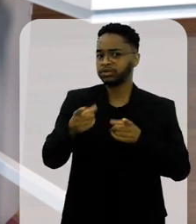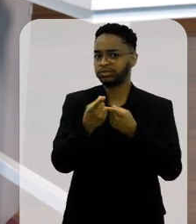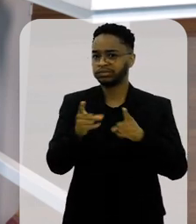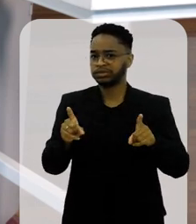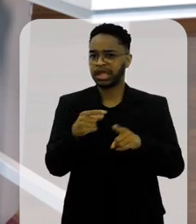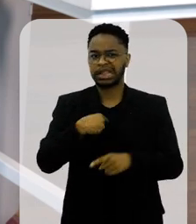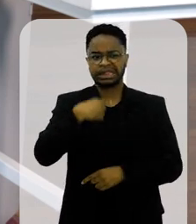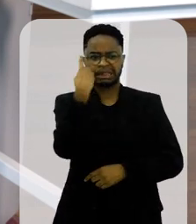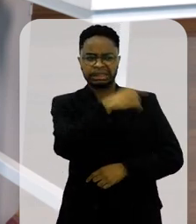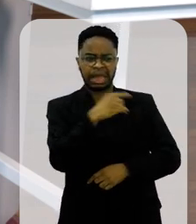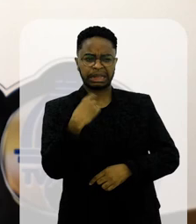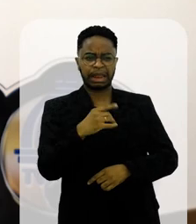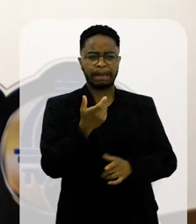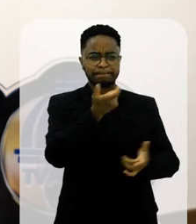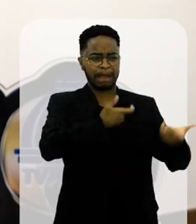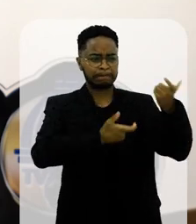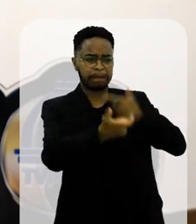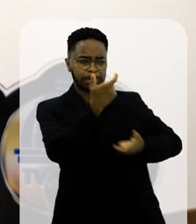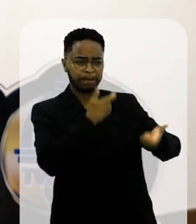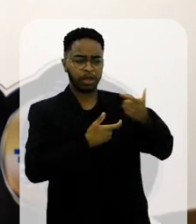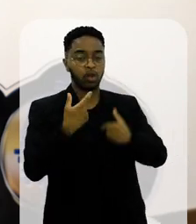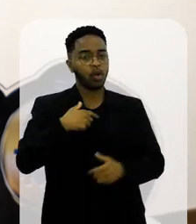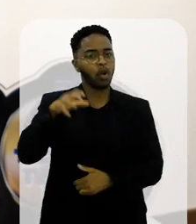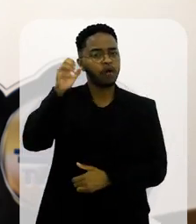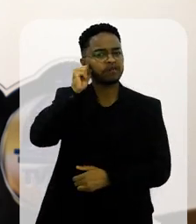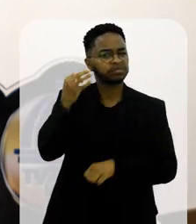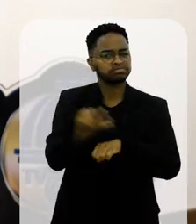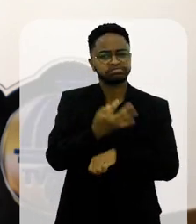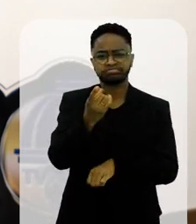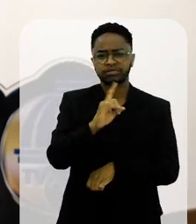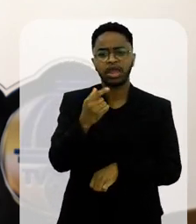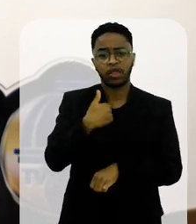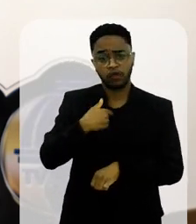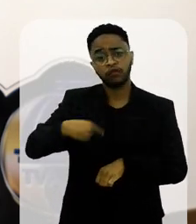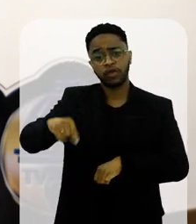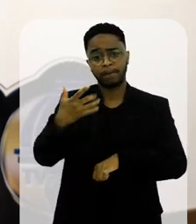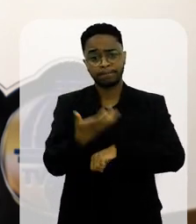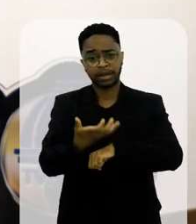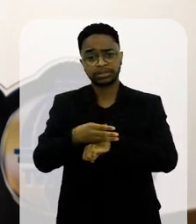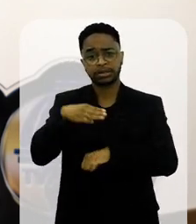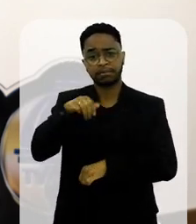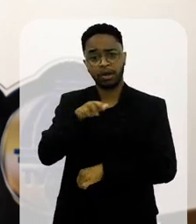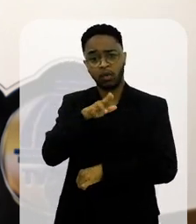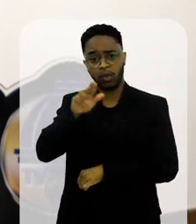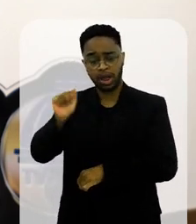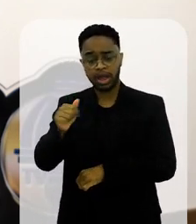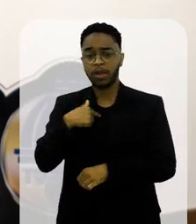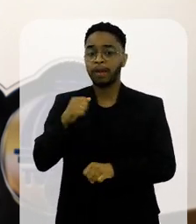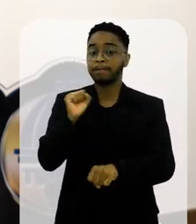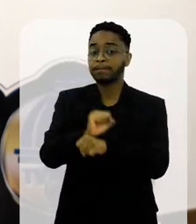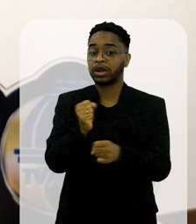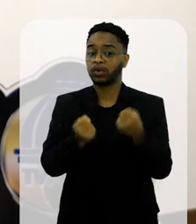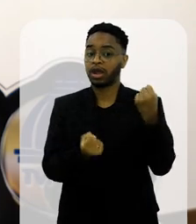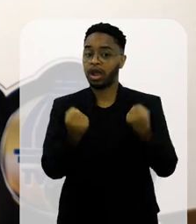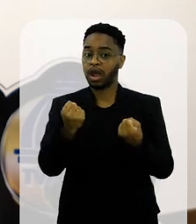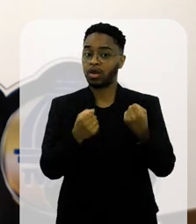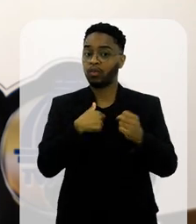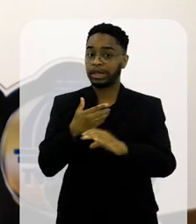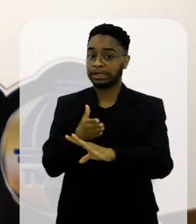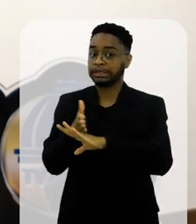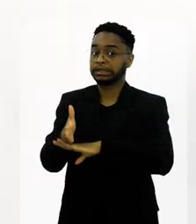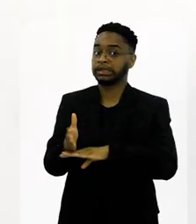baixando a mamona em mim, com Deus, eu ouvindo aquilo pelo rádio, não aguentei. Fui até lá, Praça Mauá, parei o carro, subi,